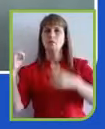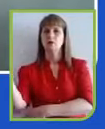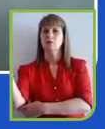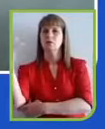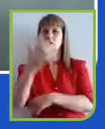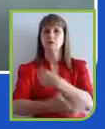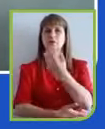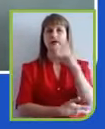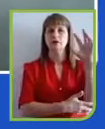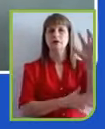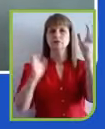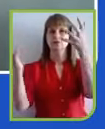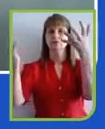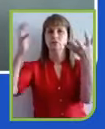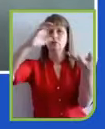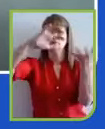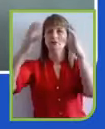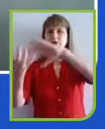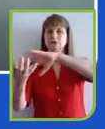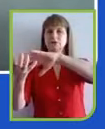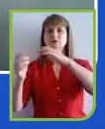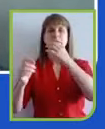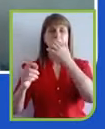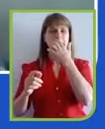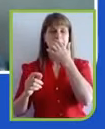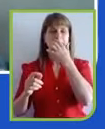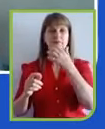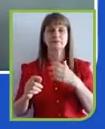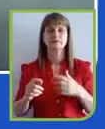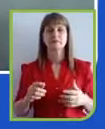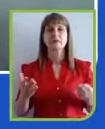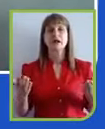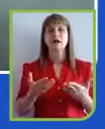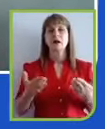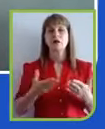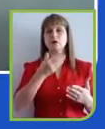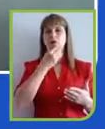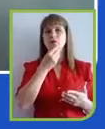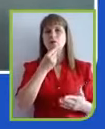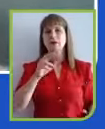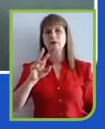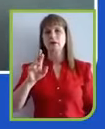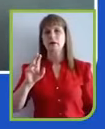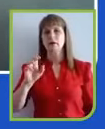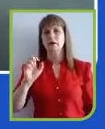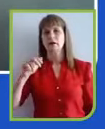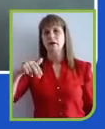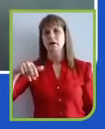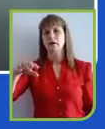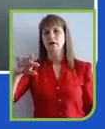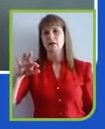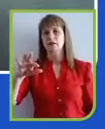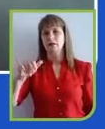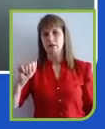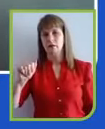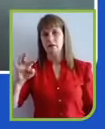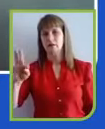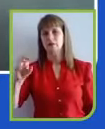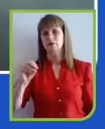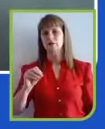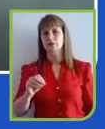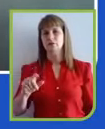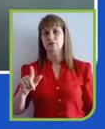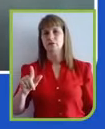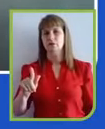Muito bom. Eu queria passar a bola agora para Renato Gasparetto, que é também um amigo de longa data, um profissional da área de comunicação,